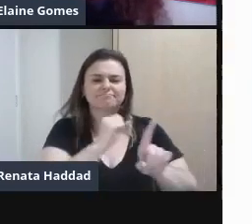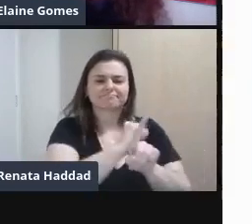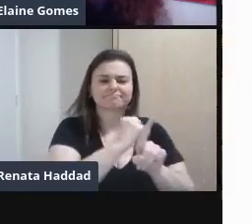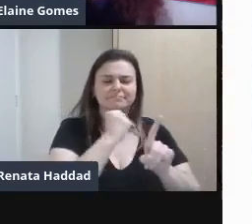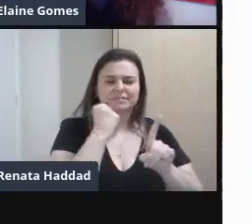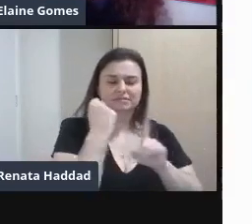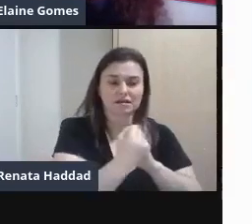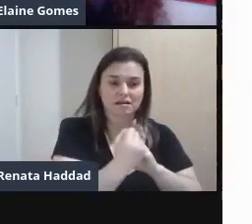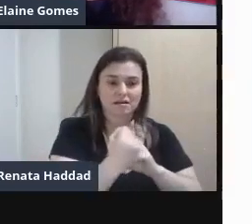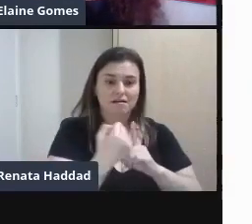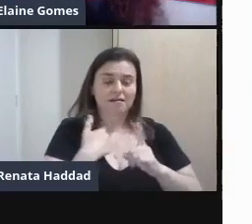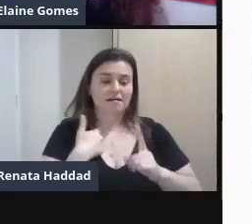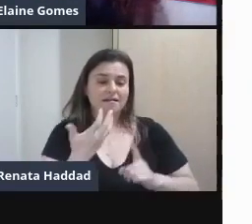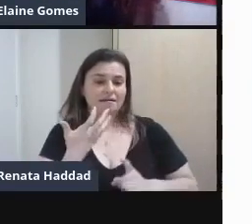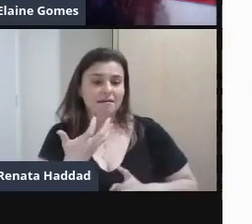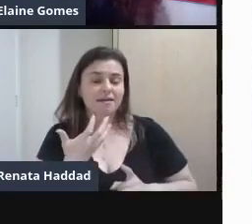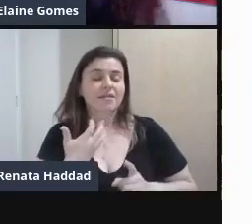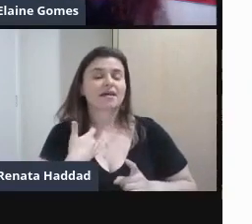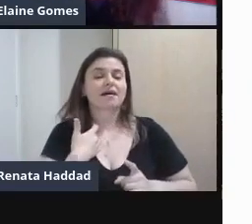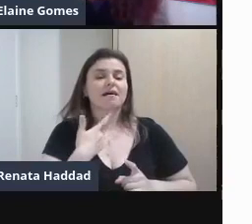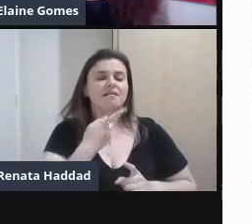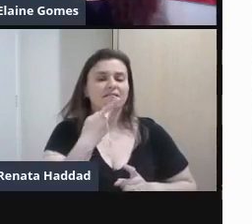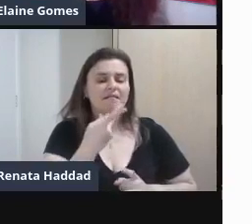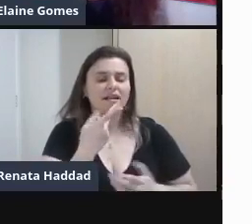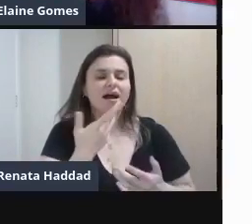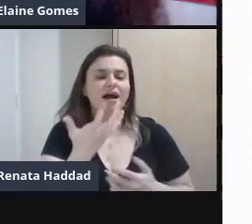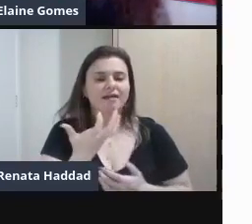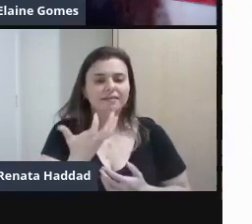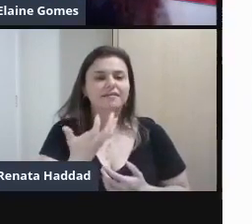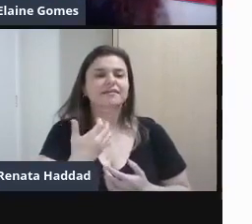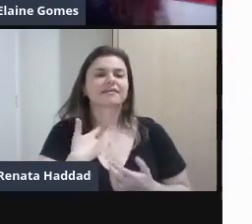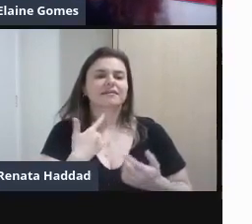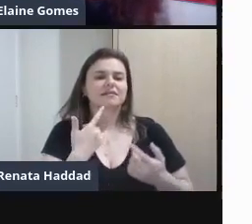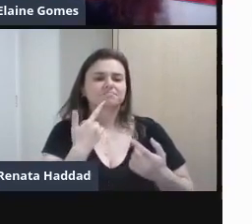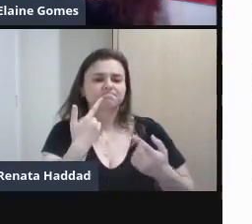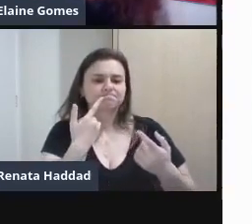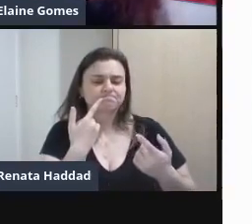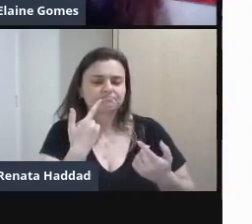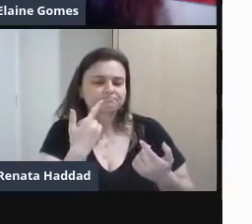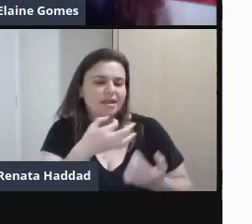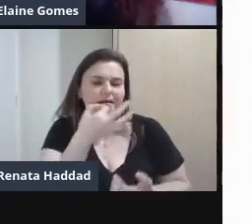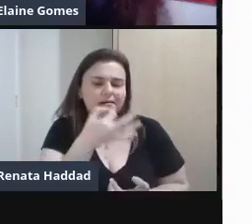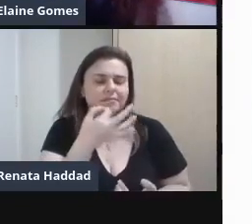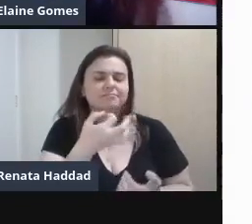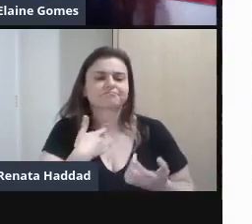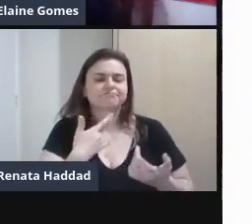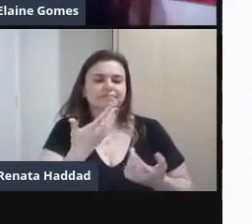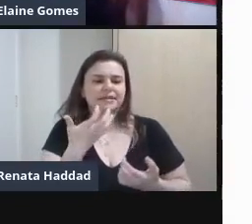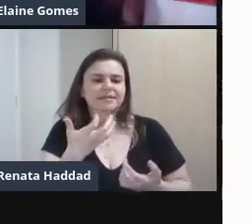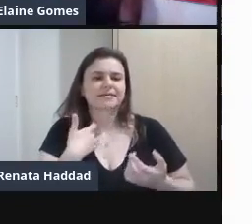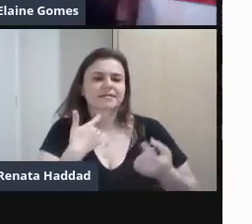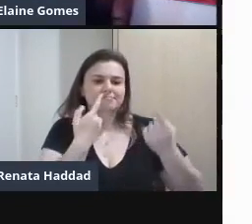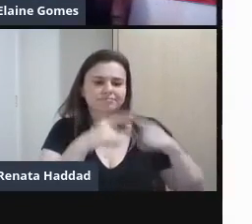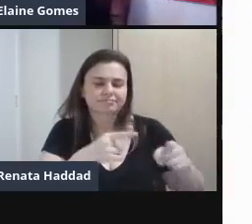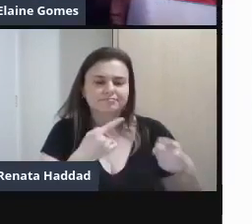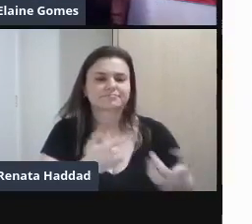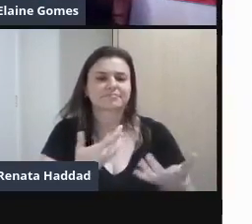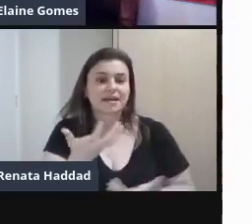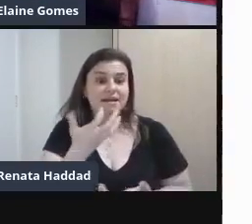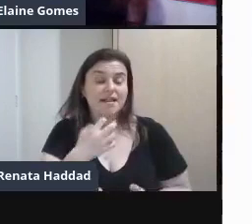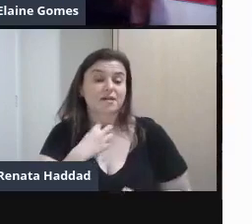Questionando Querendo ter a palavra E também Querendo a democracia Também querendo Ter vez Querendo ter voz